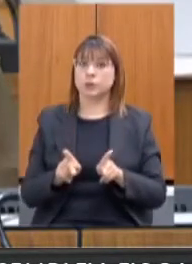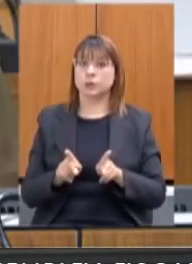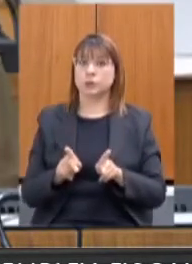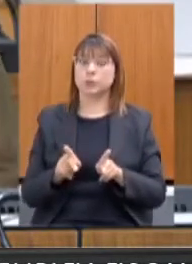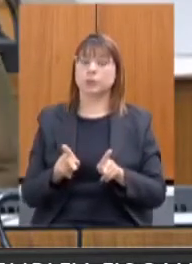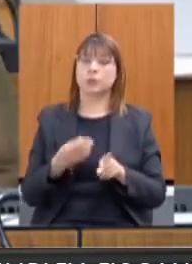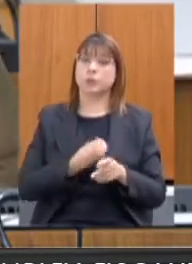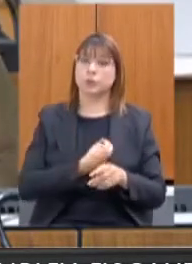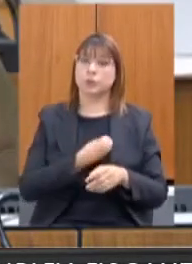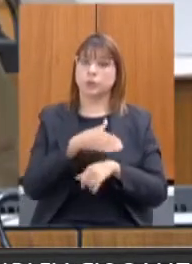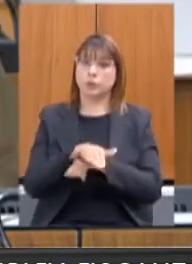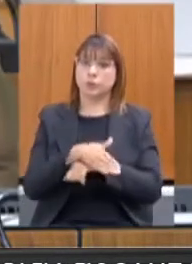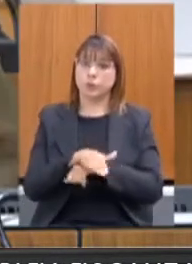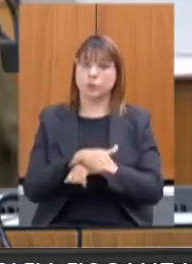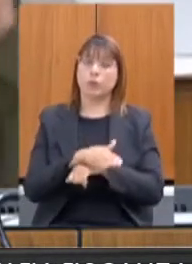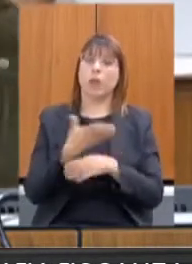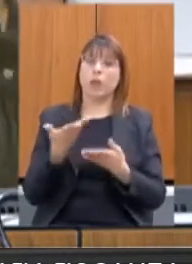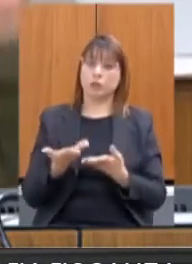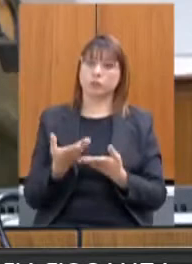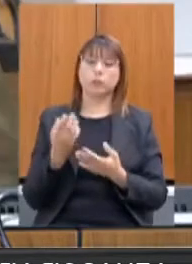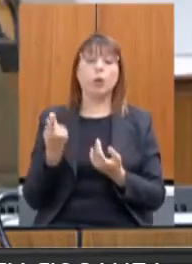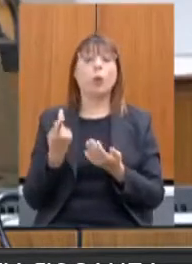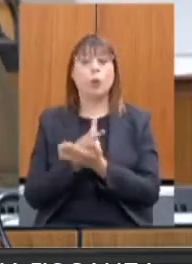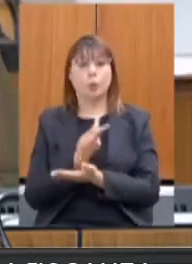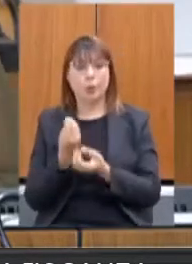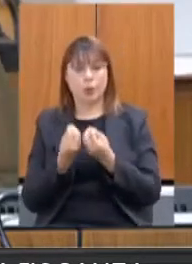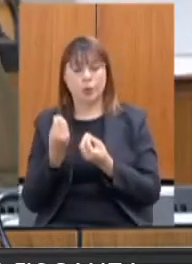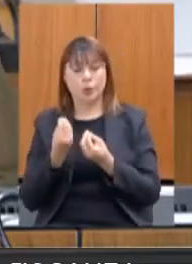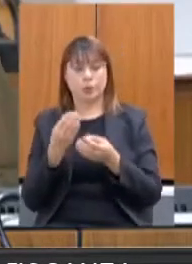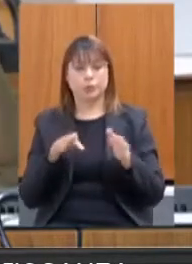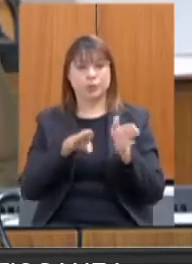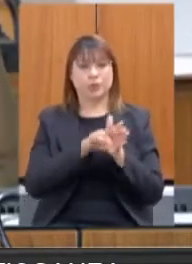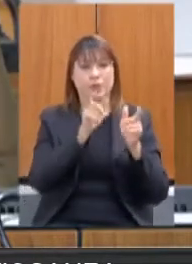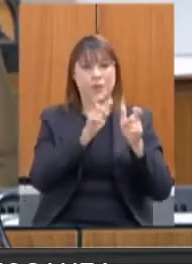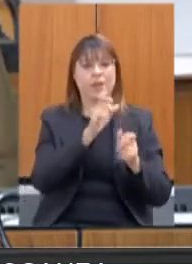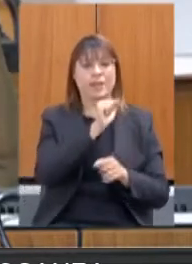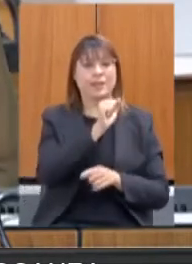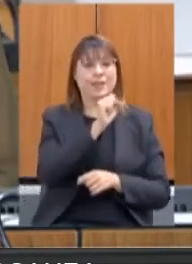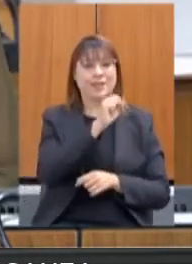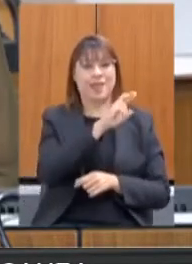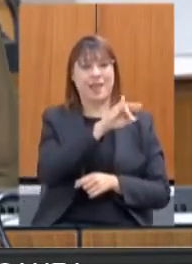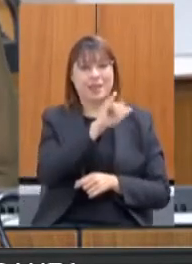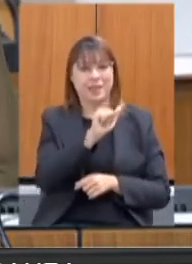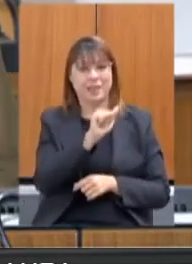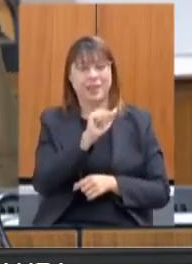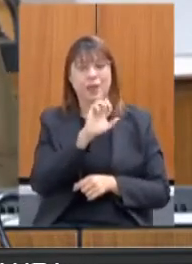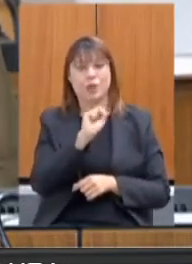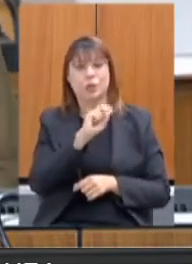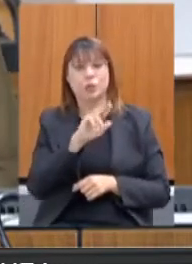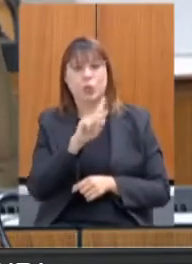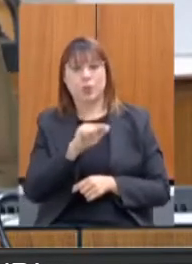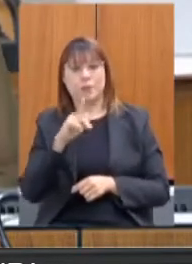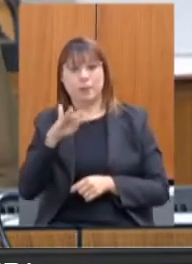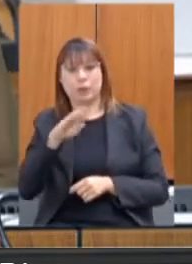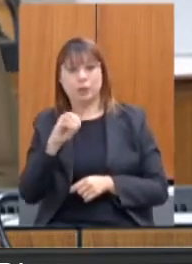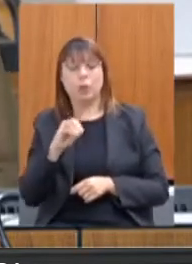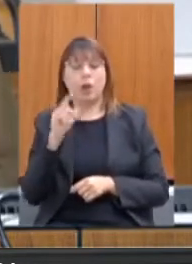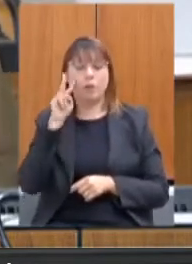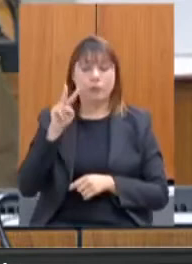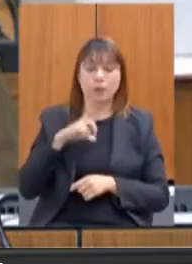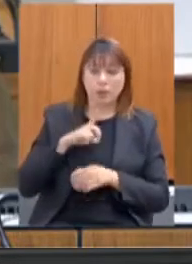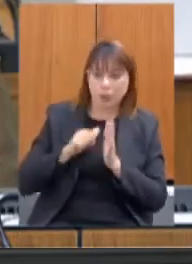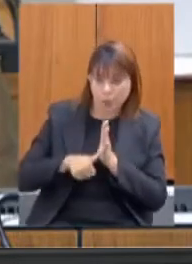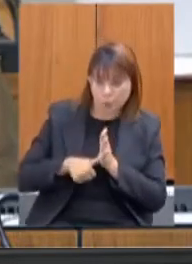A pessoa em situação de rua chegava na Serraria Sousa Pinto. Ela era acolhida, verificaria se ela tinha documento,